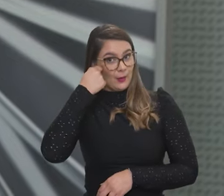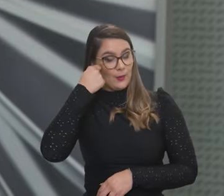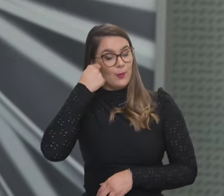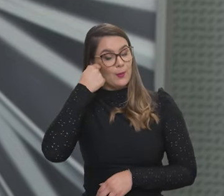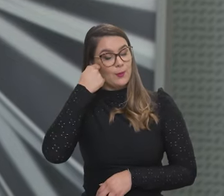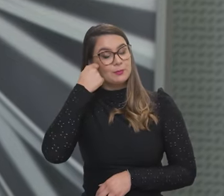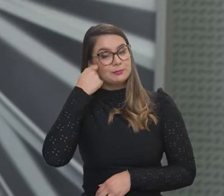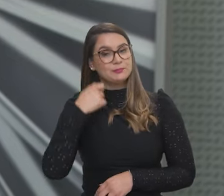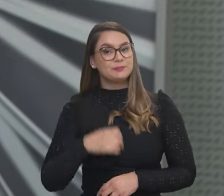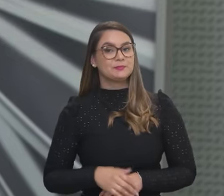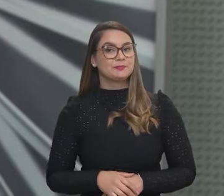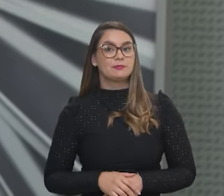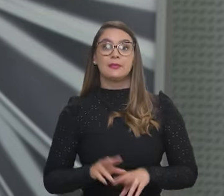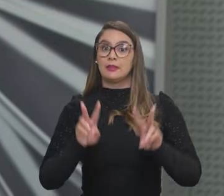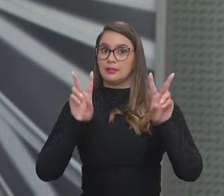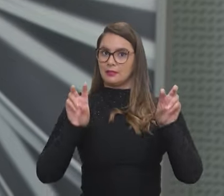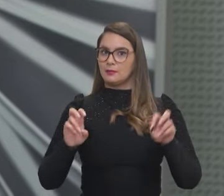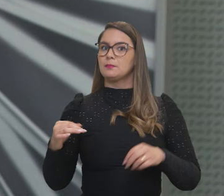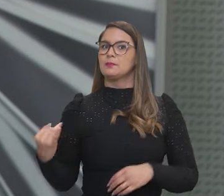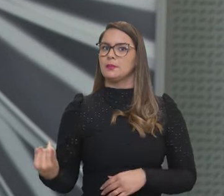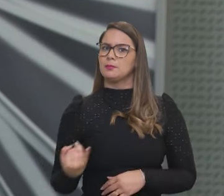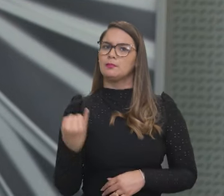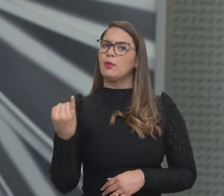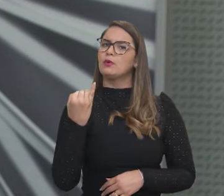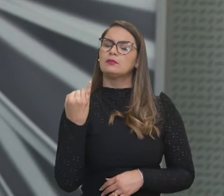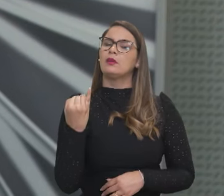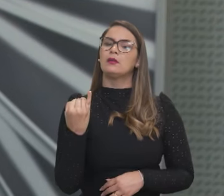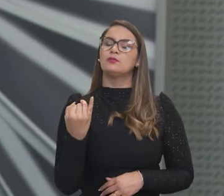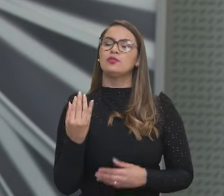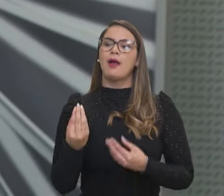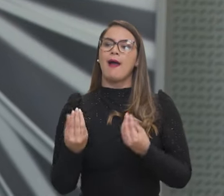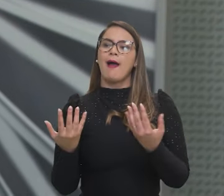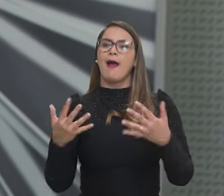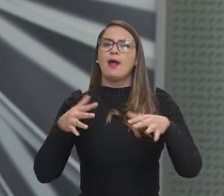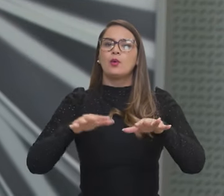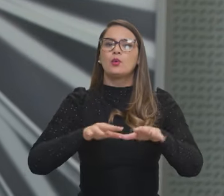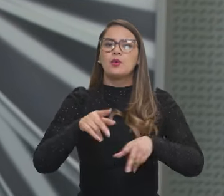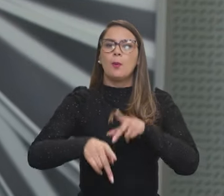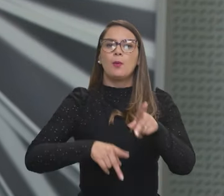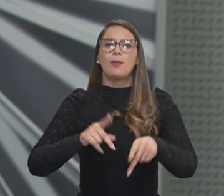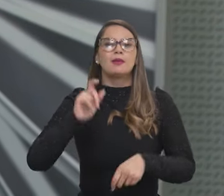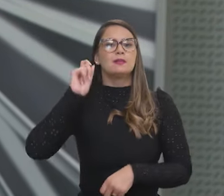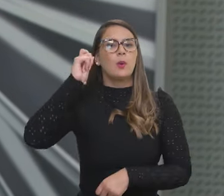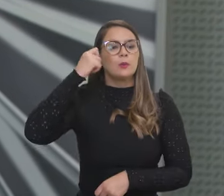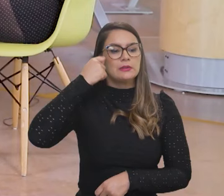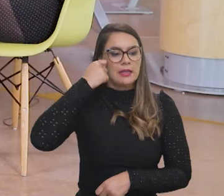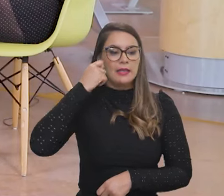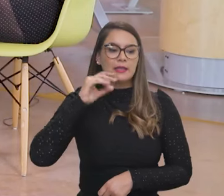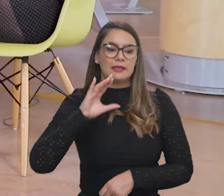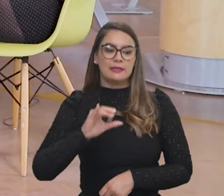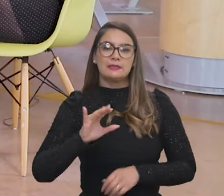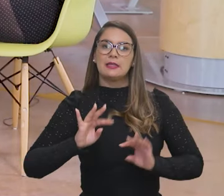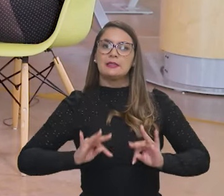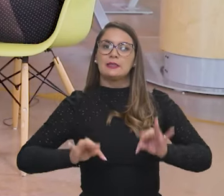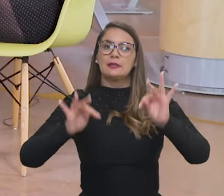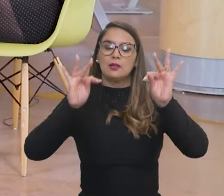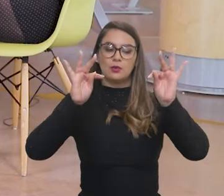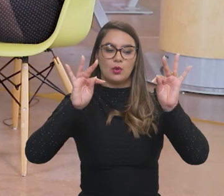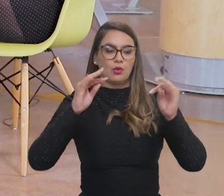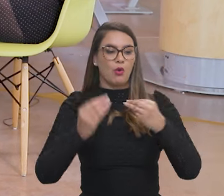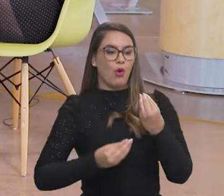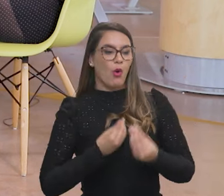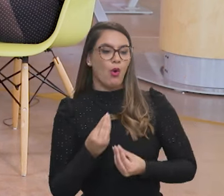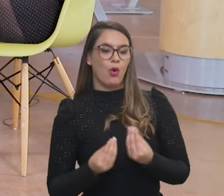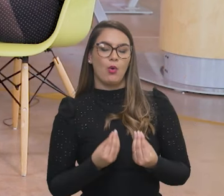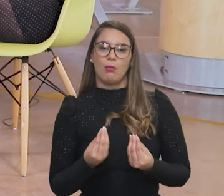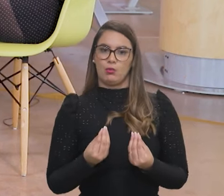negro, é uma temática importante. Como que está sendo a inclusão da população negra também na ciência e tecnologia?